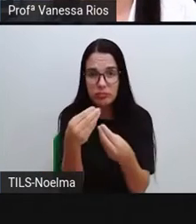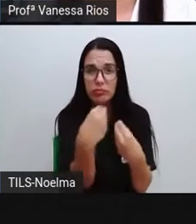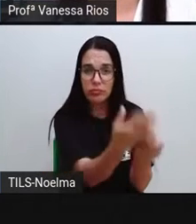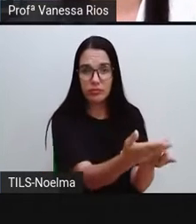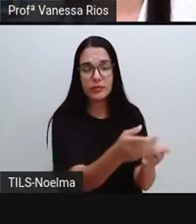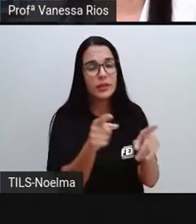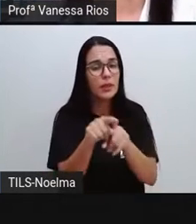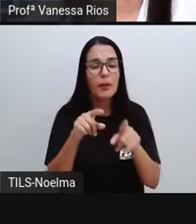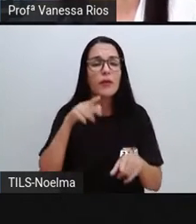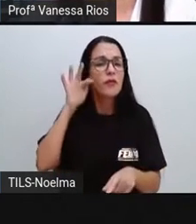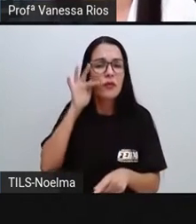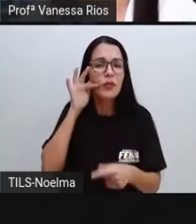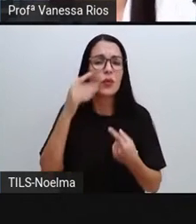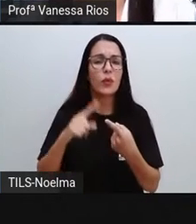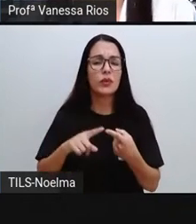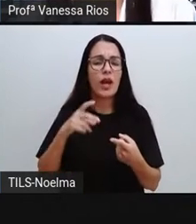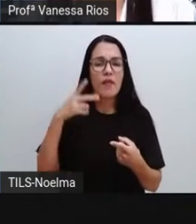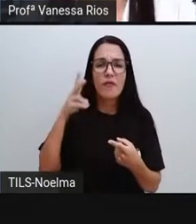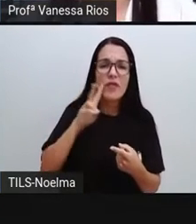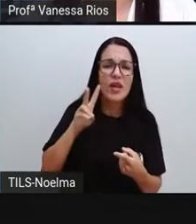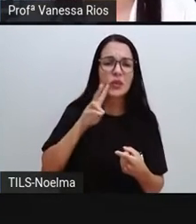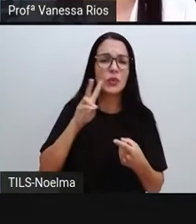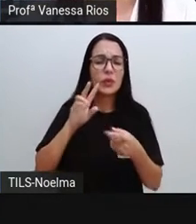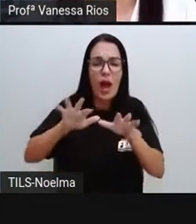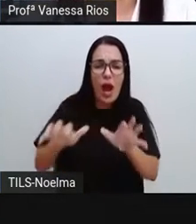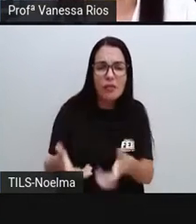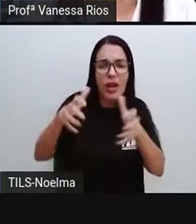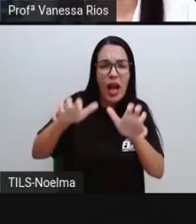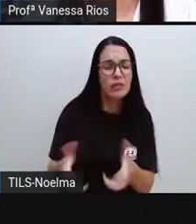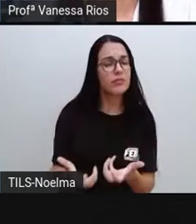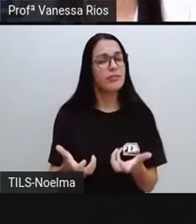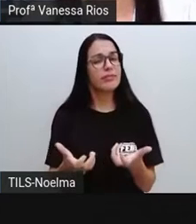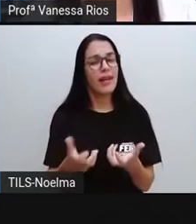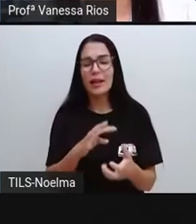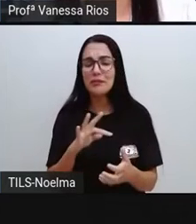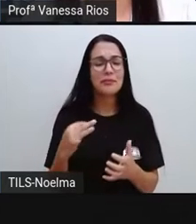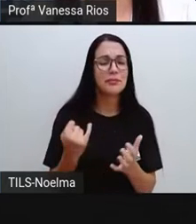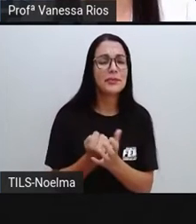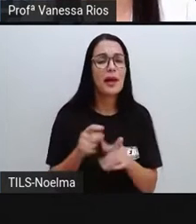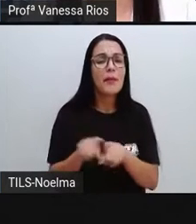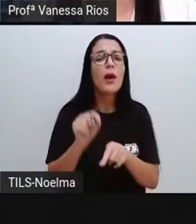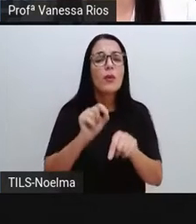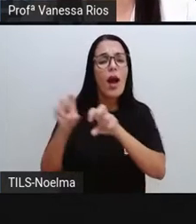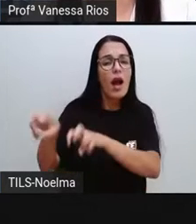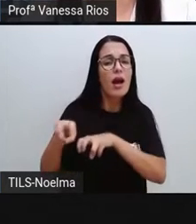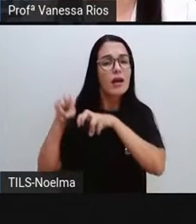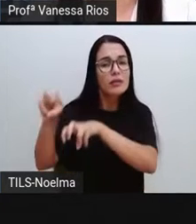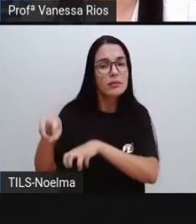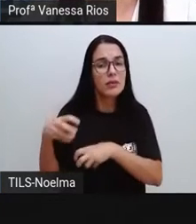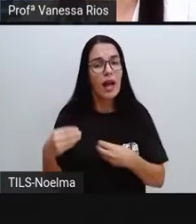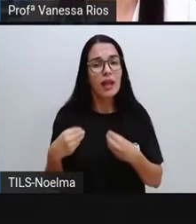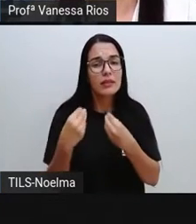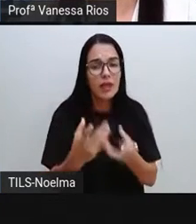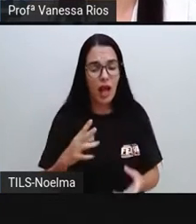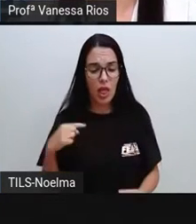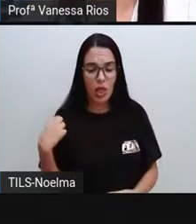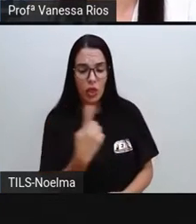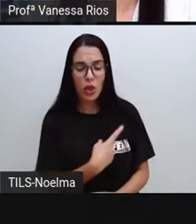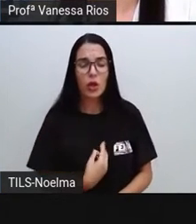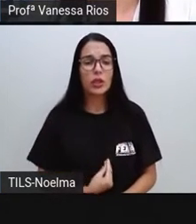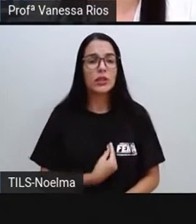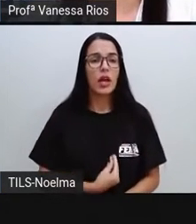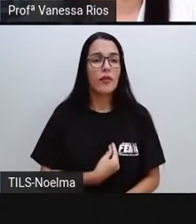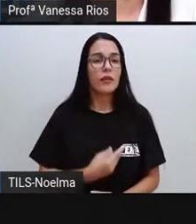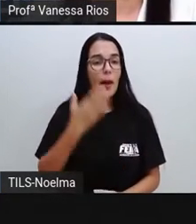frutas, das verduras, das hortaliças, dos legumes, a agricultura é algo que traz para a nossa vida, principalmente